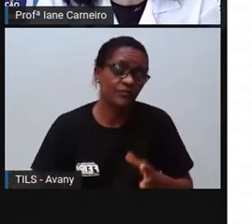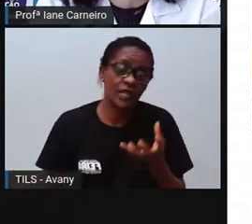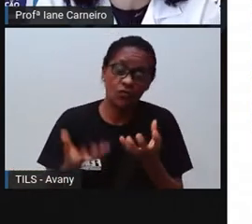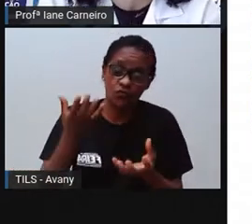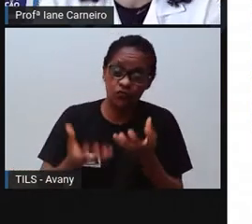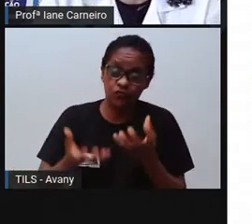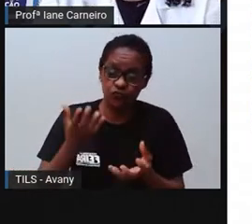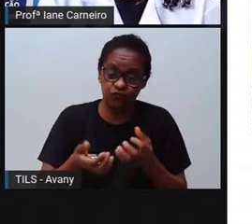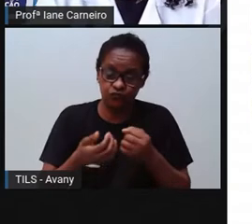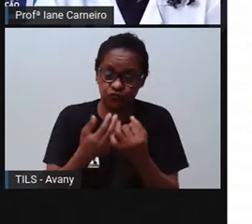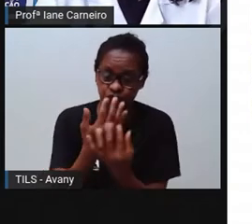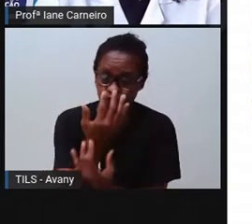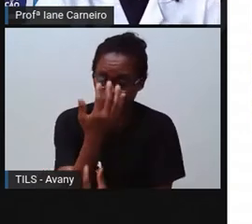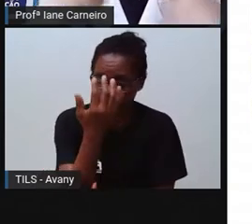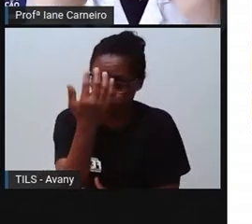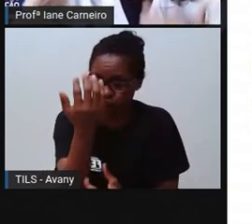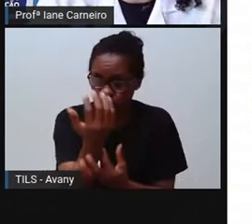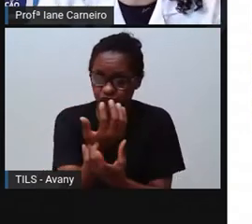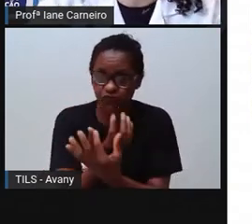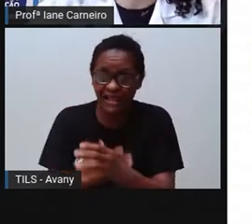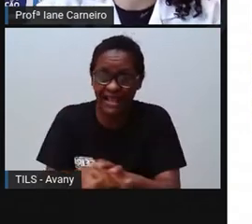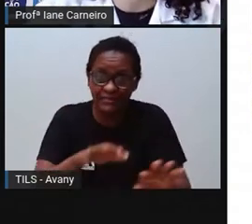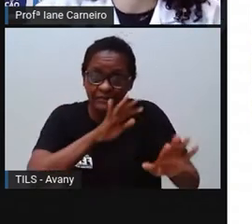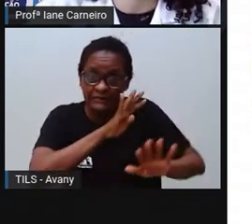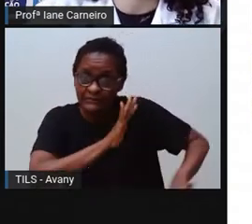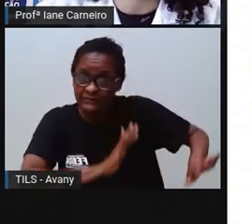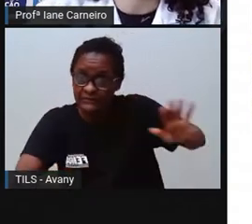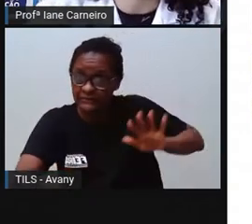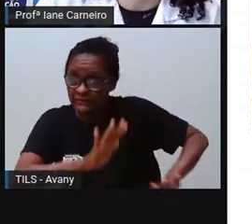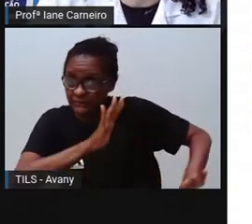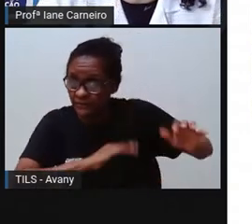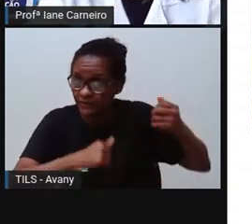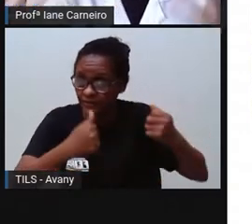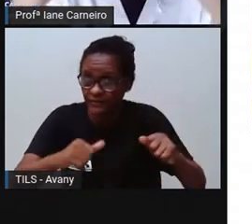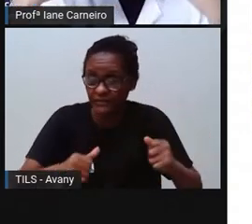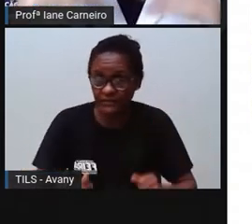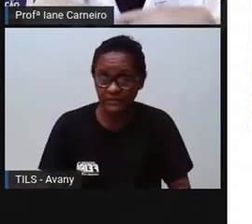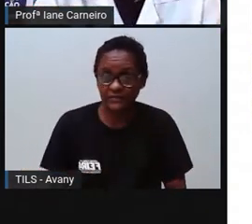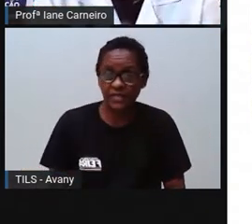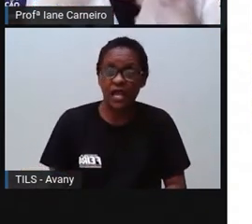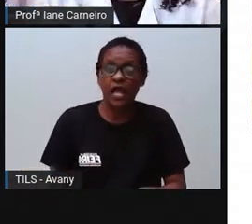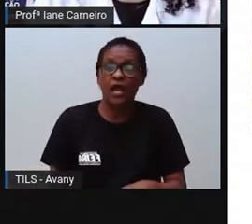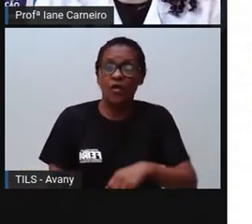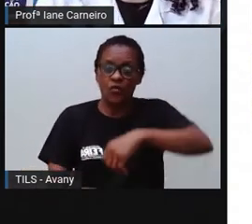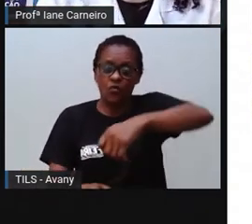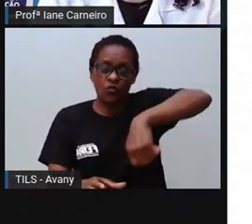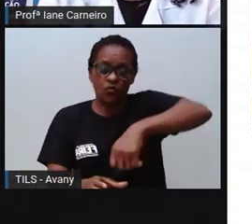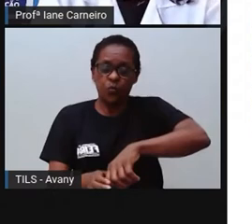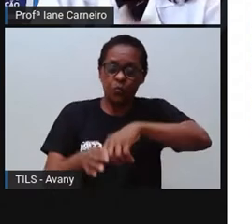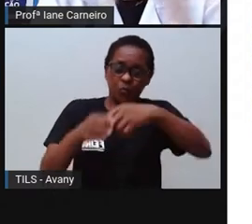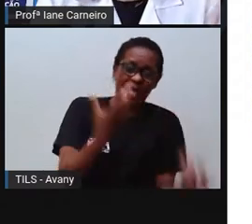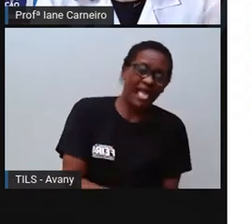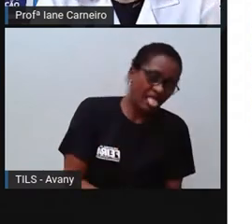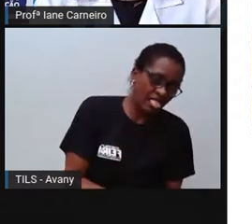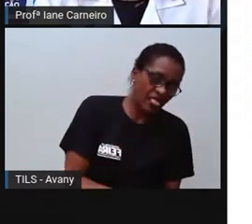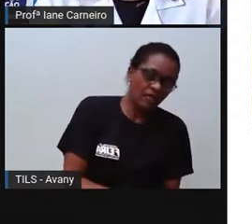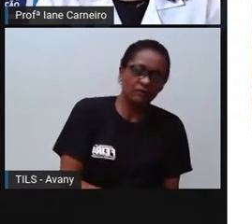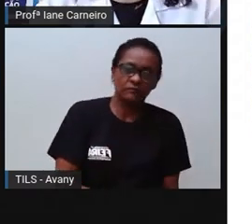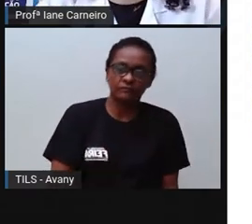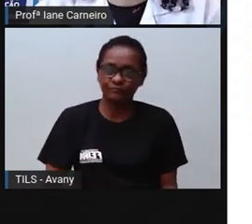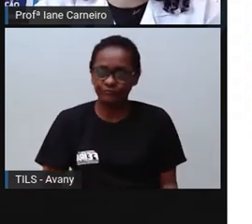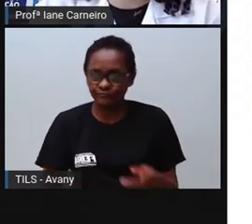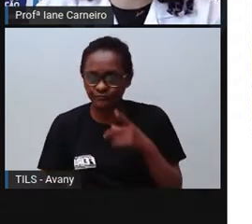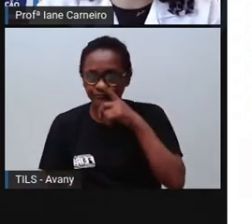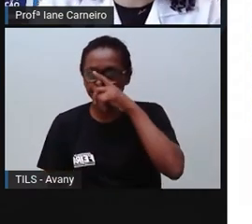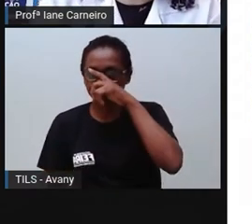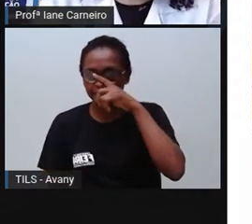queimaduras. Então, pode, se tiver alguma comida aqui na panela, ó, pode cair e machucar. Então, não pode esse